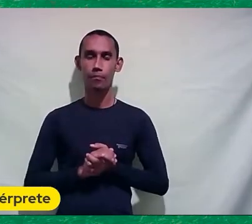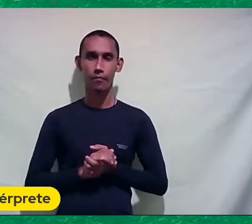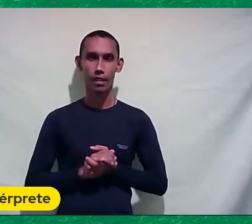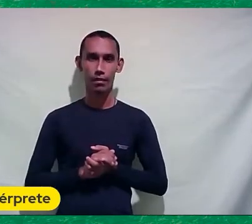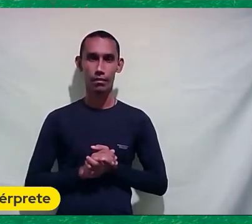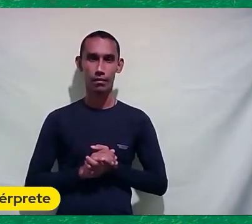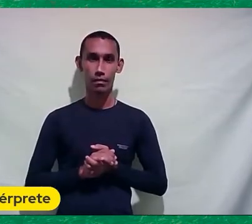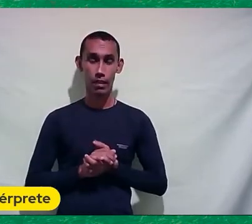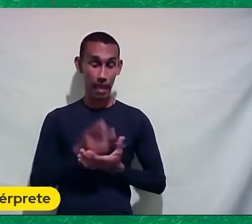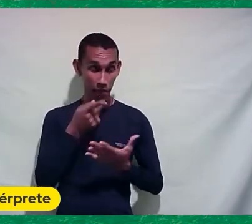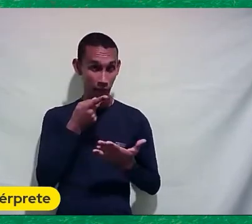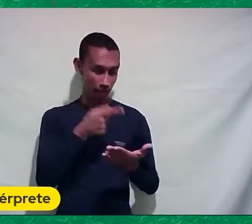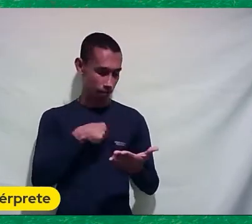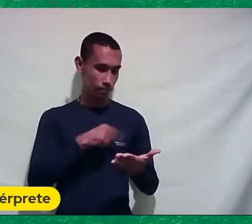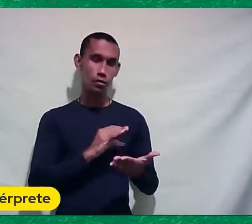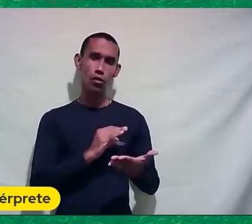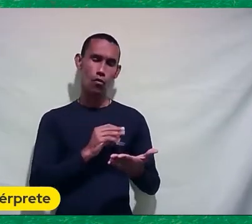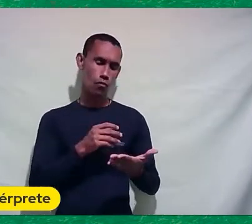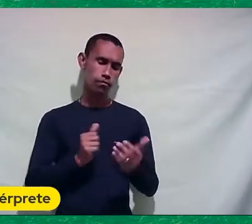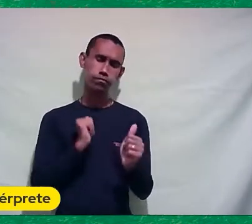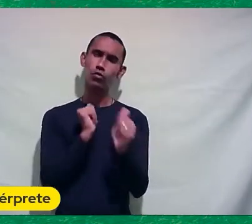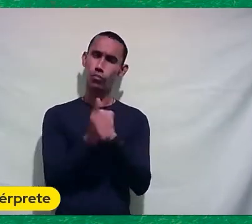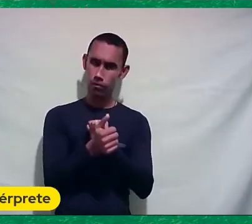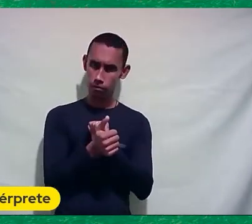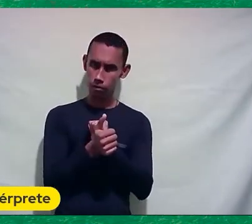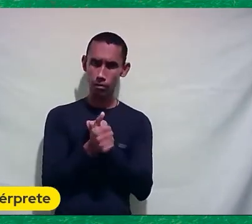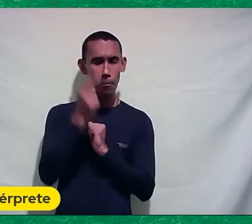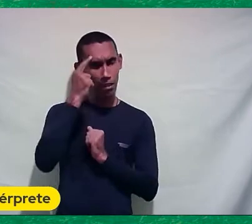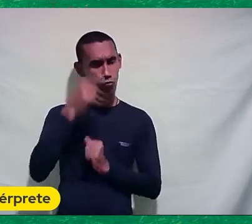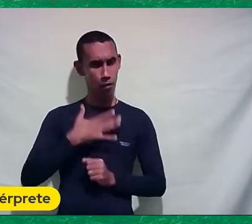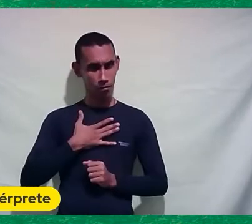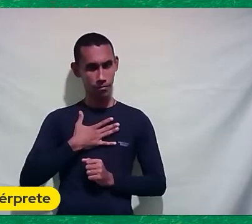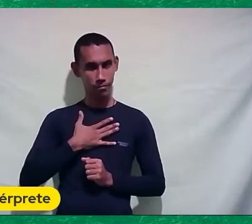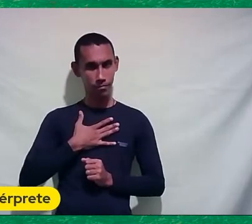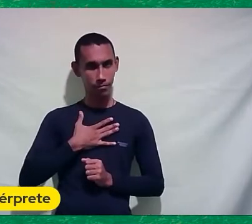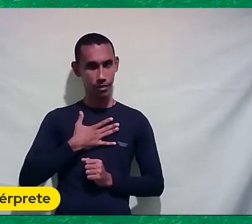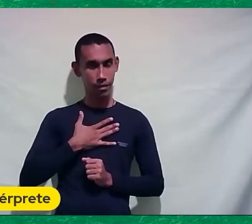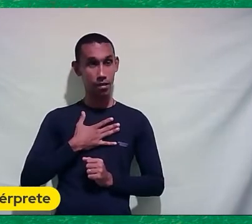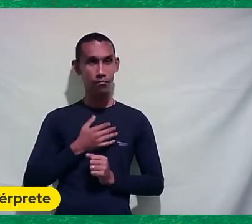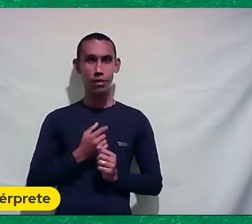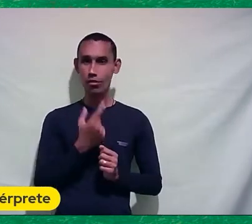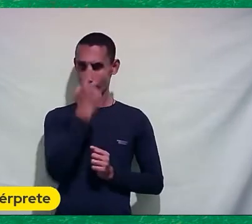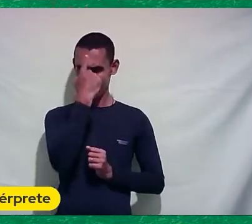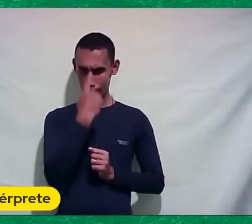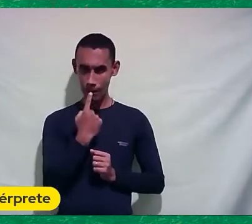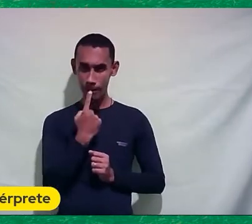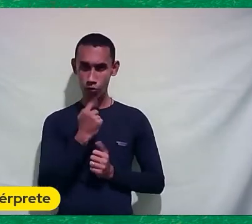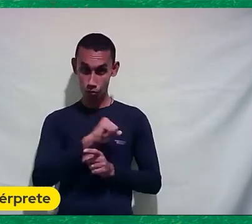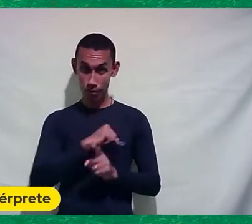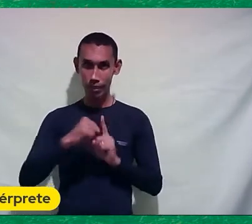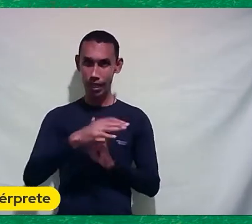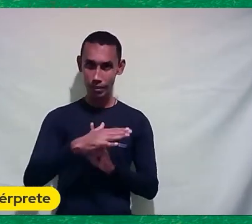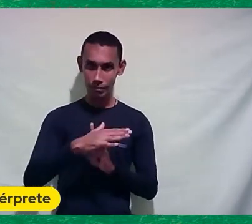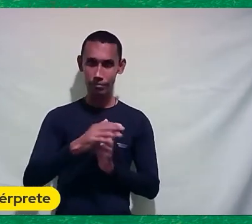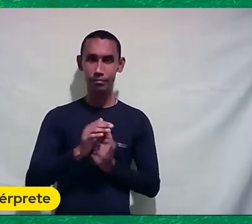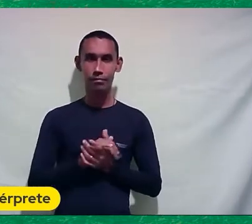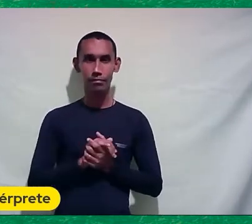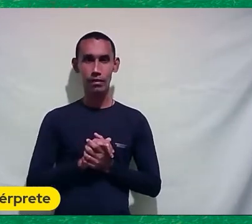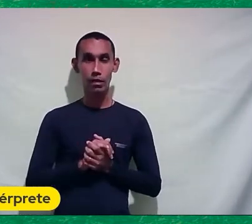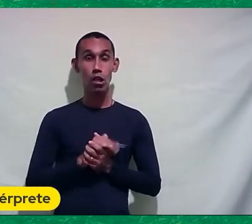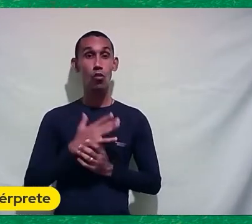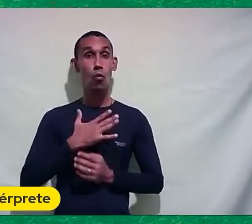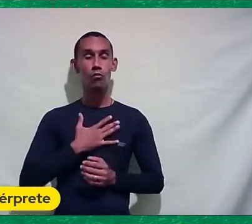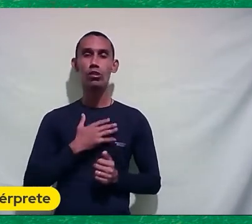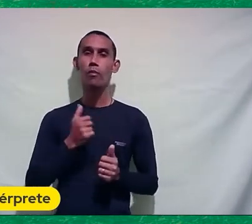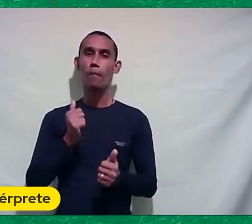Ele diz assim O futebol Penso eu É um espelho Da sociedade Assim como